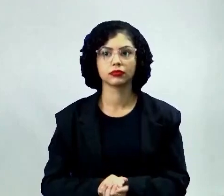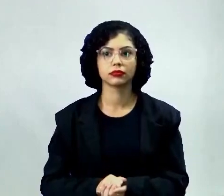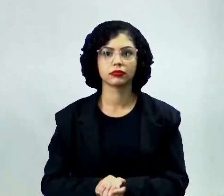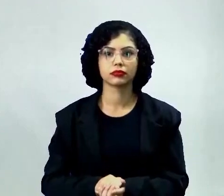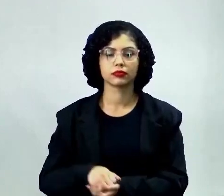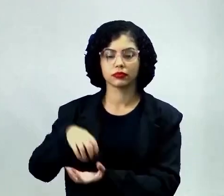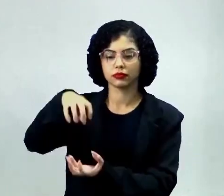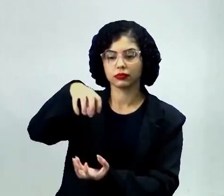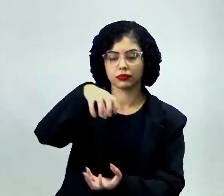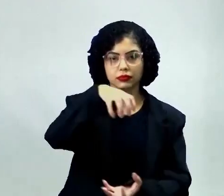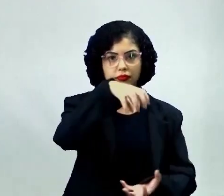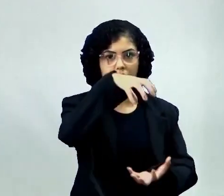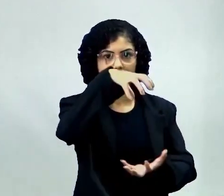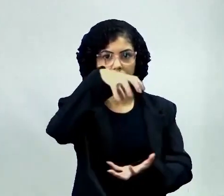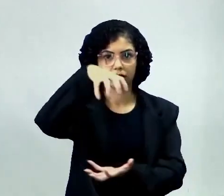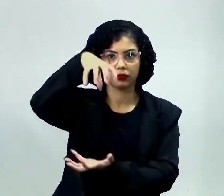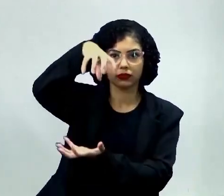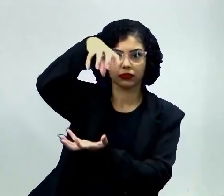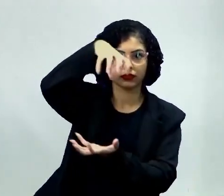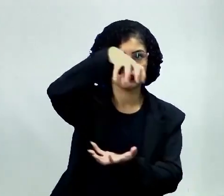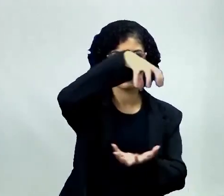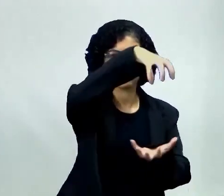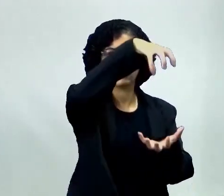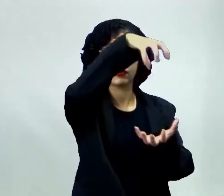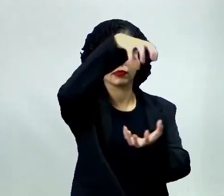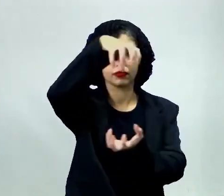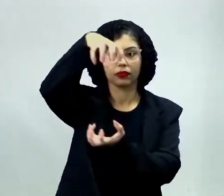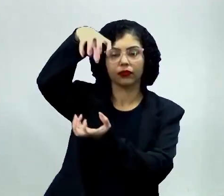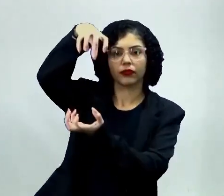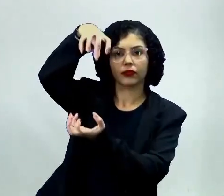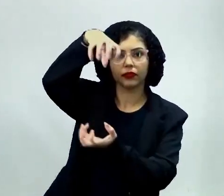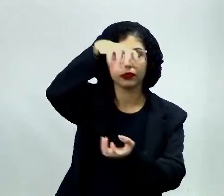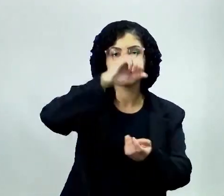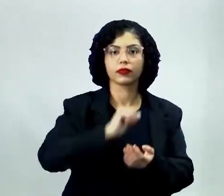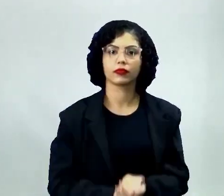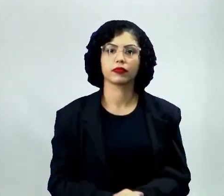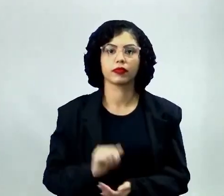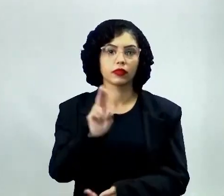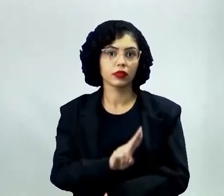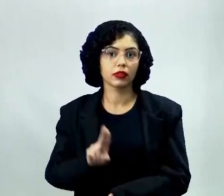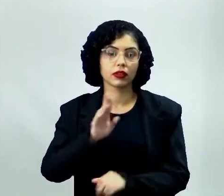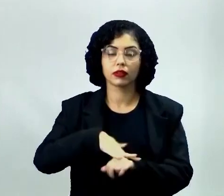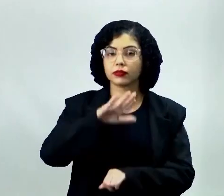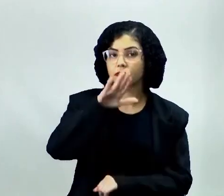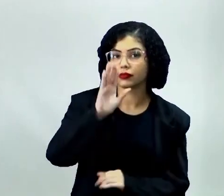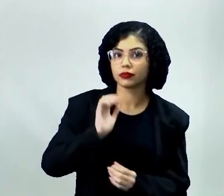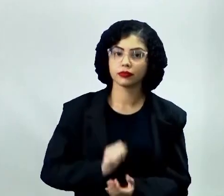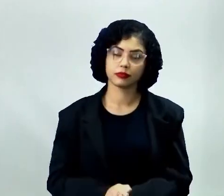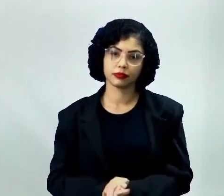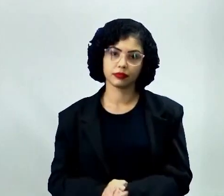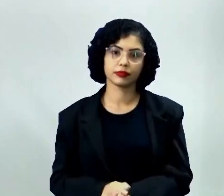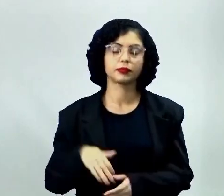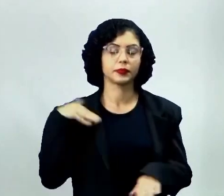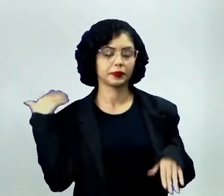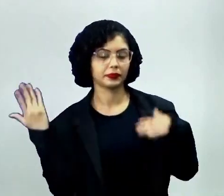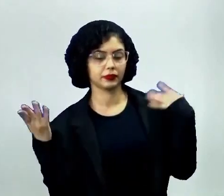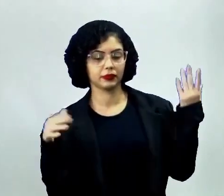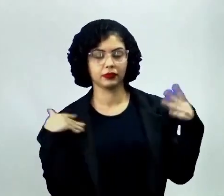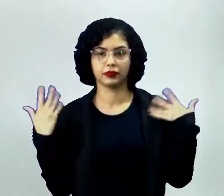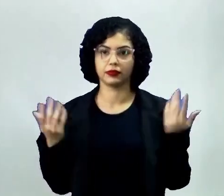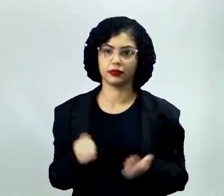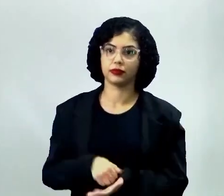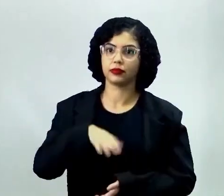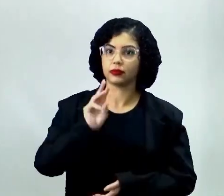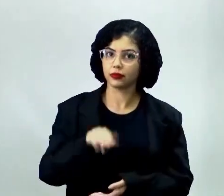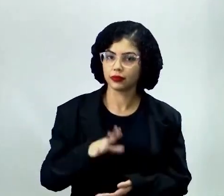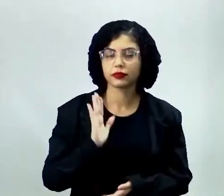o balão, né, O balão também é um meio de transporte, mas ele é usado mais para passeio, né,